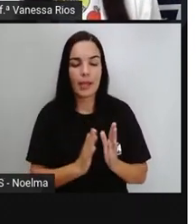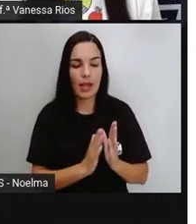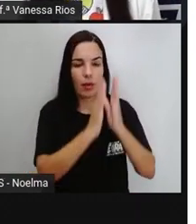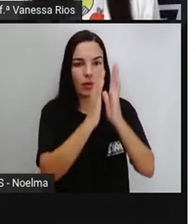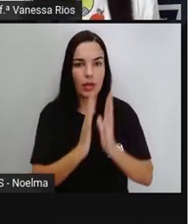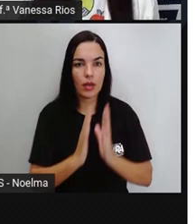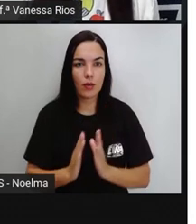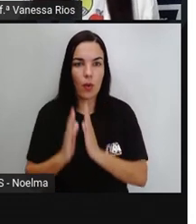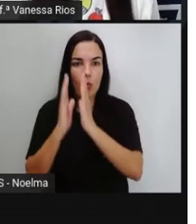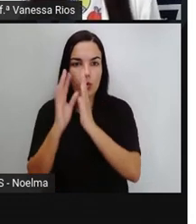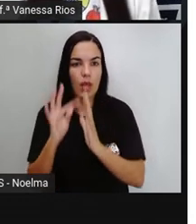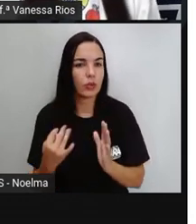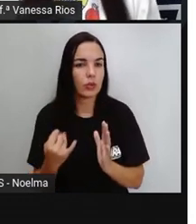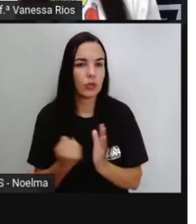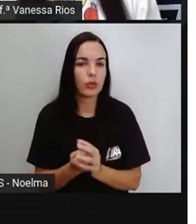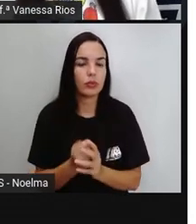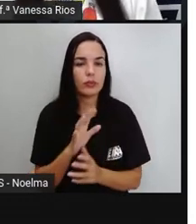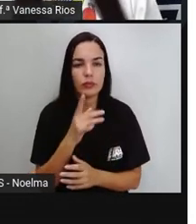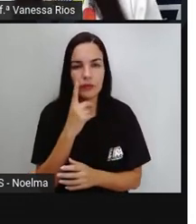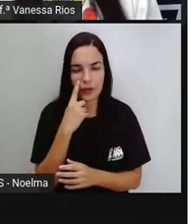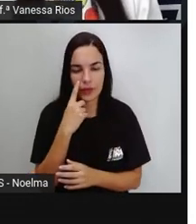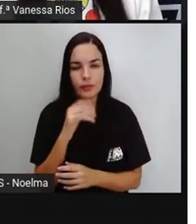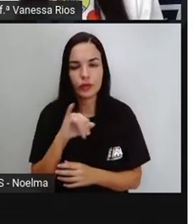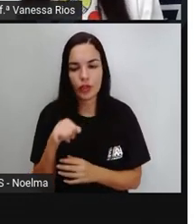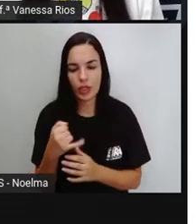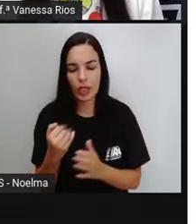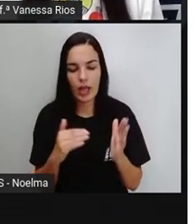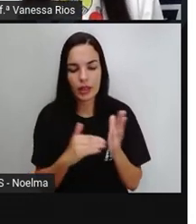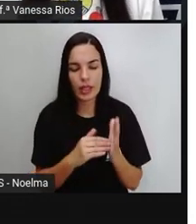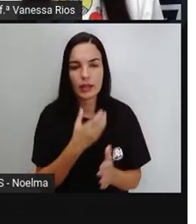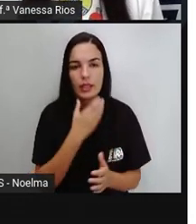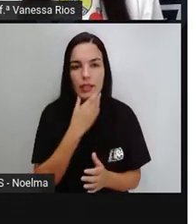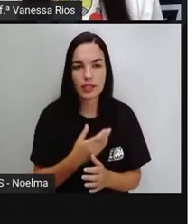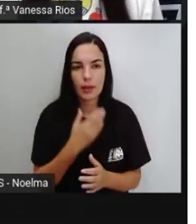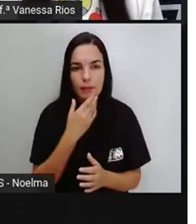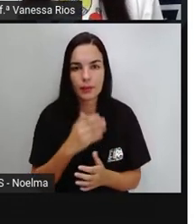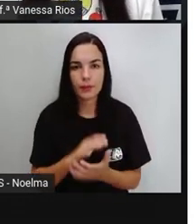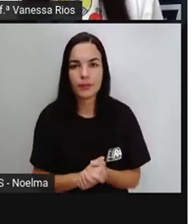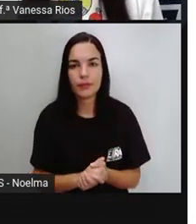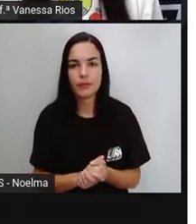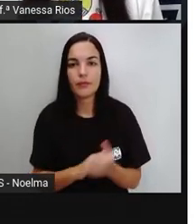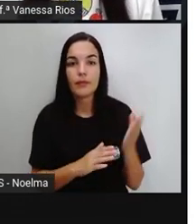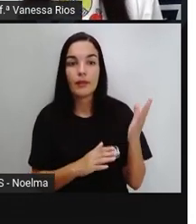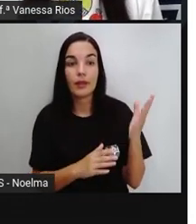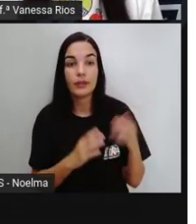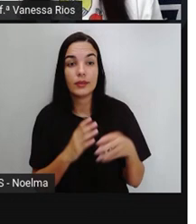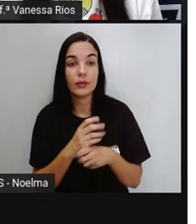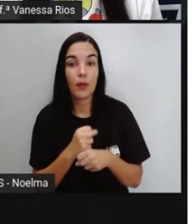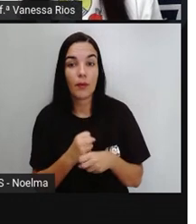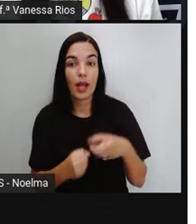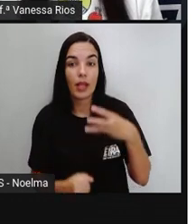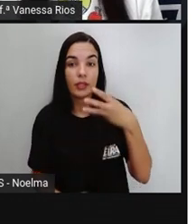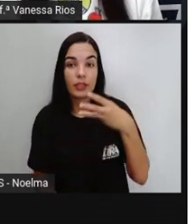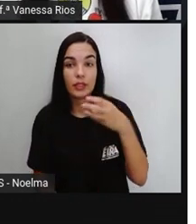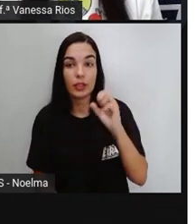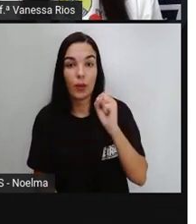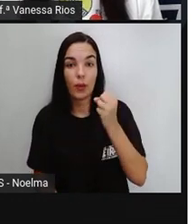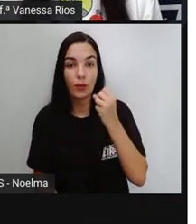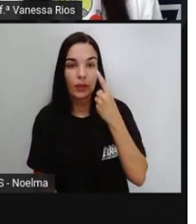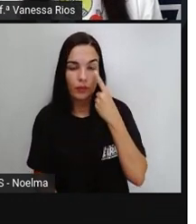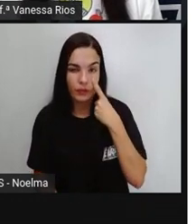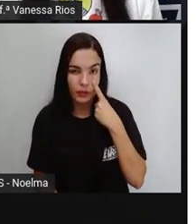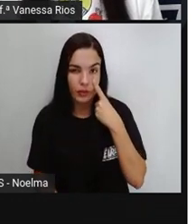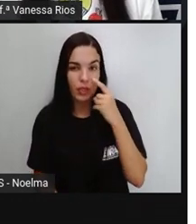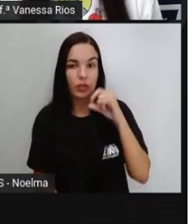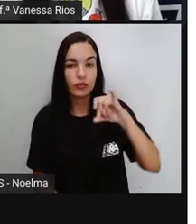durante o ano inteiro. Então, de janeiro até dezembro. E aí o cálculo, ó, é este aqui. O valor de